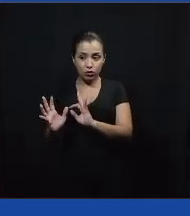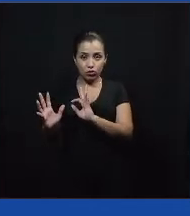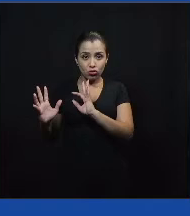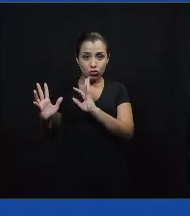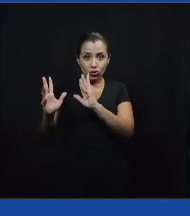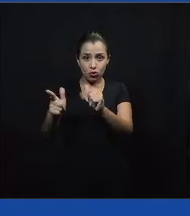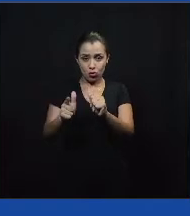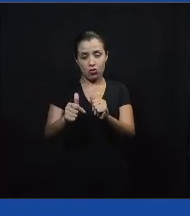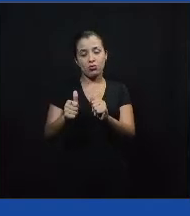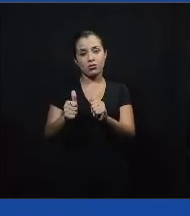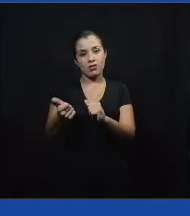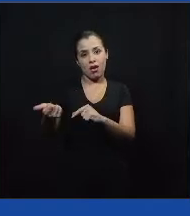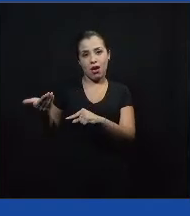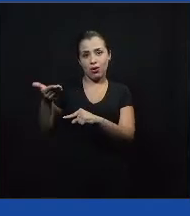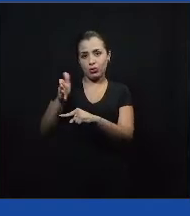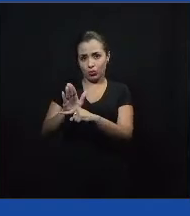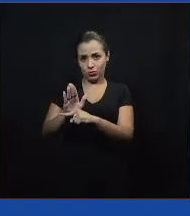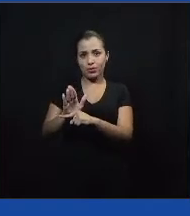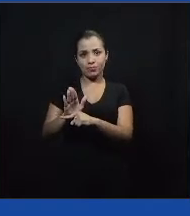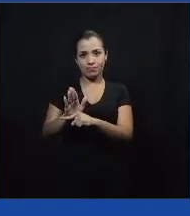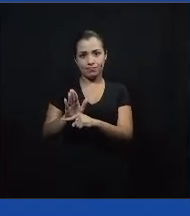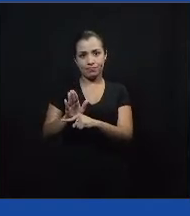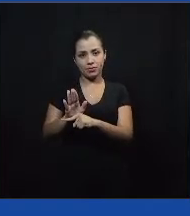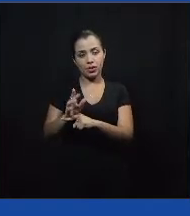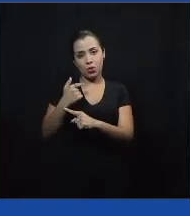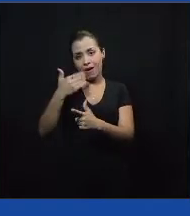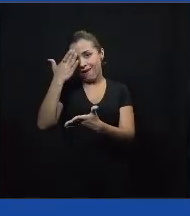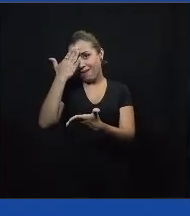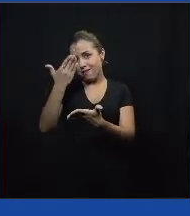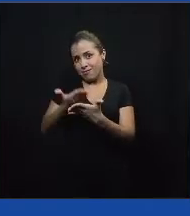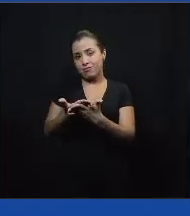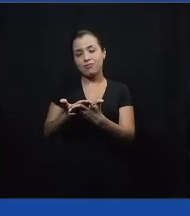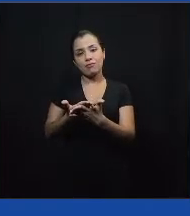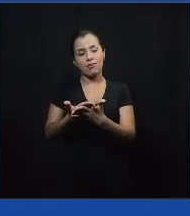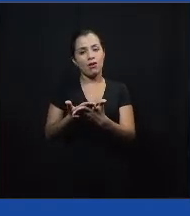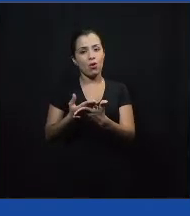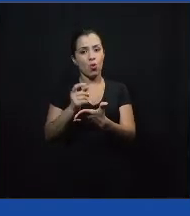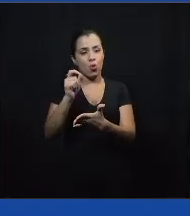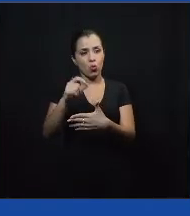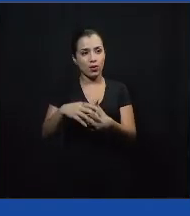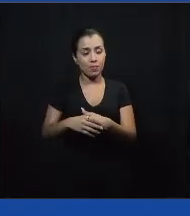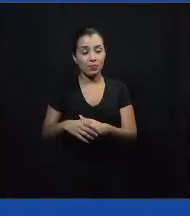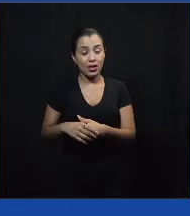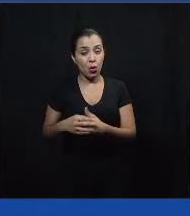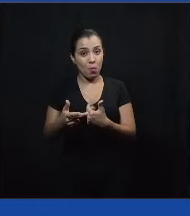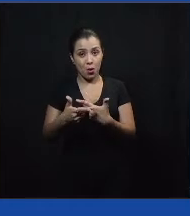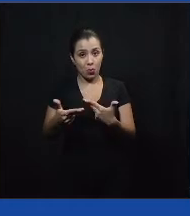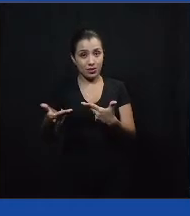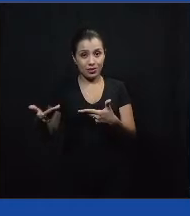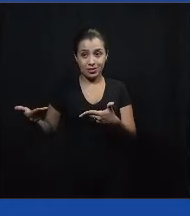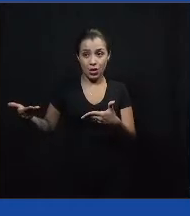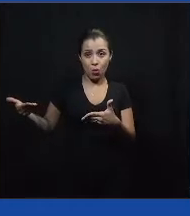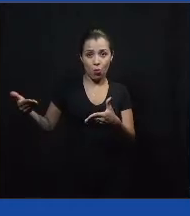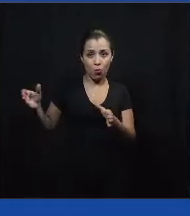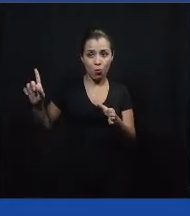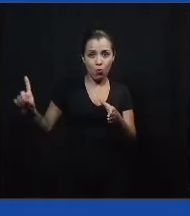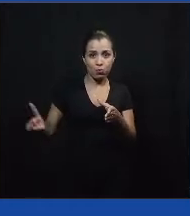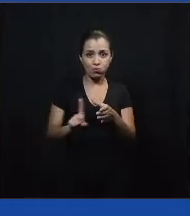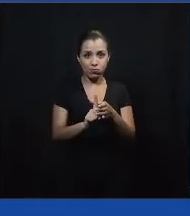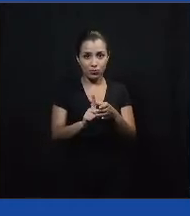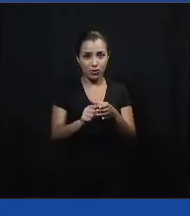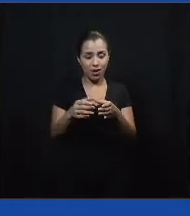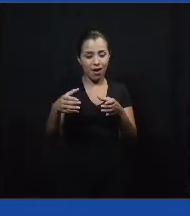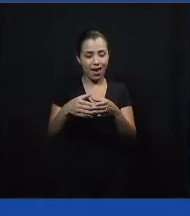sistema. Eu acredito que um lado que acaba que não foi envolvido e é muito importante também são os pais,